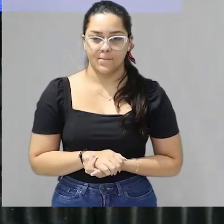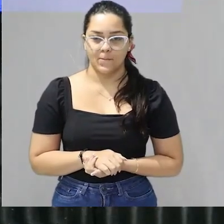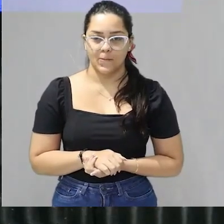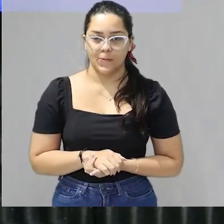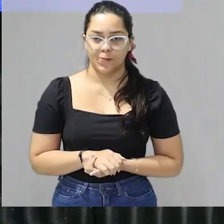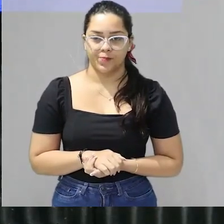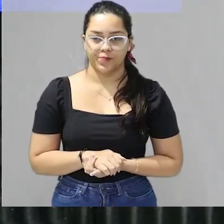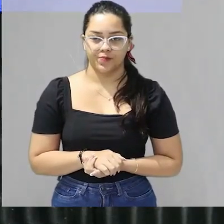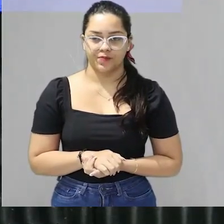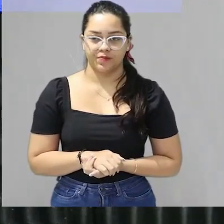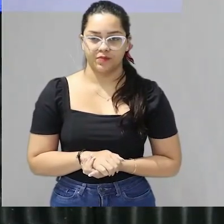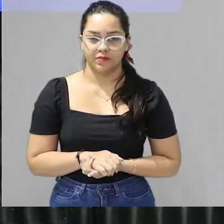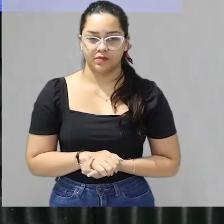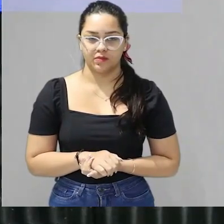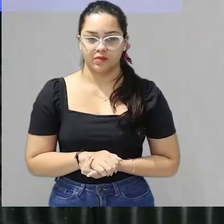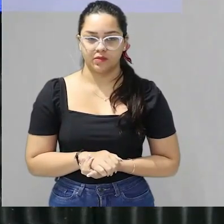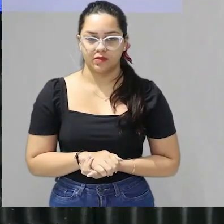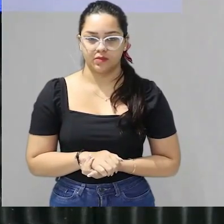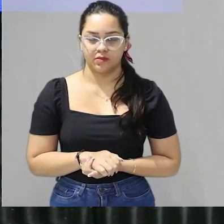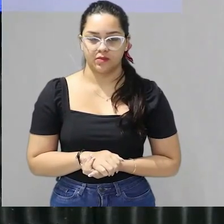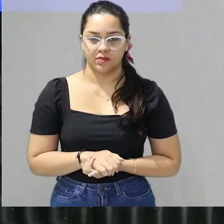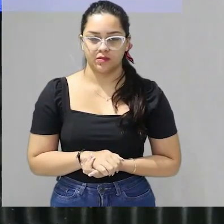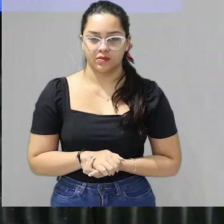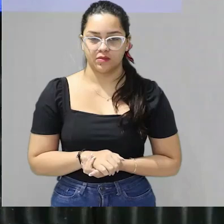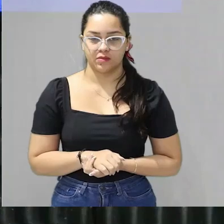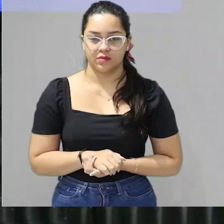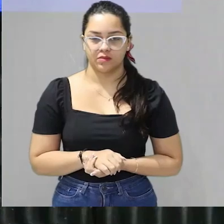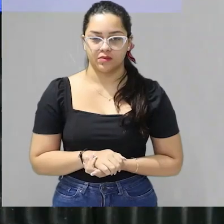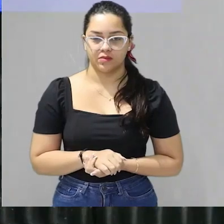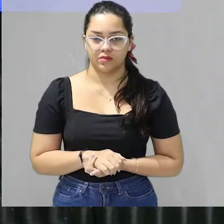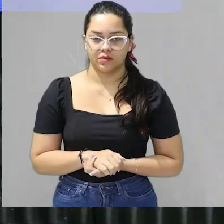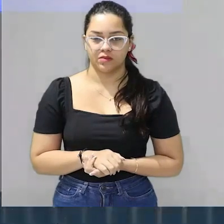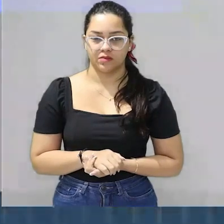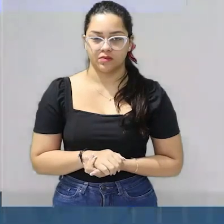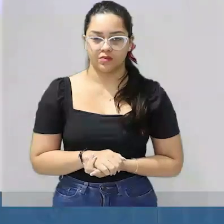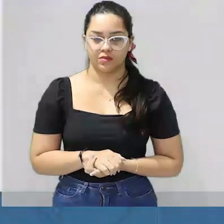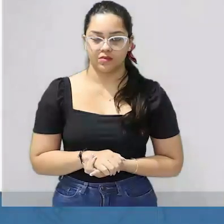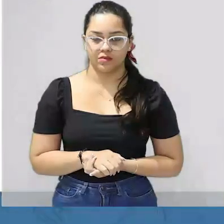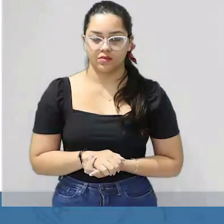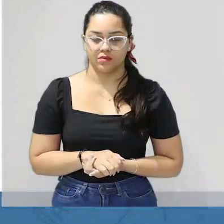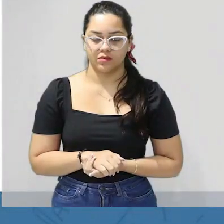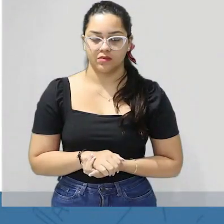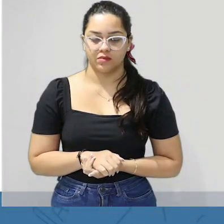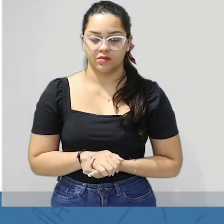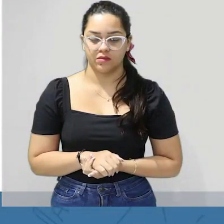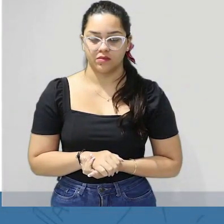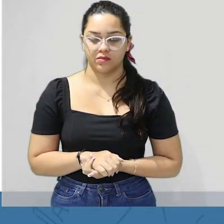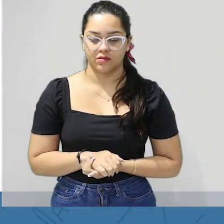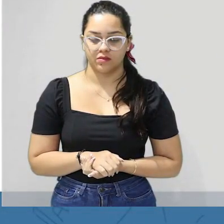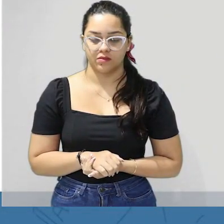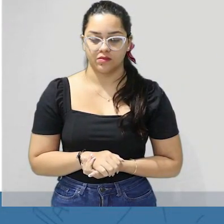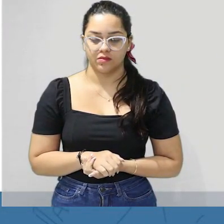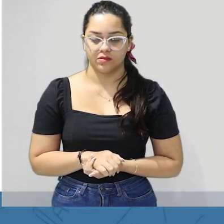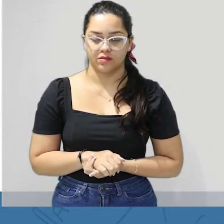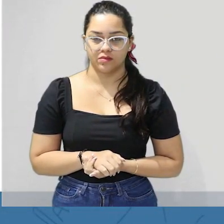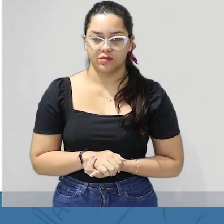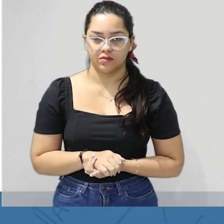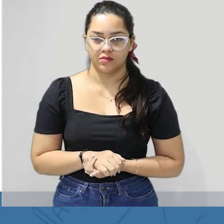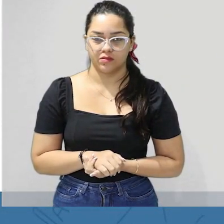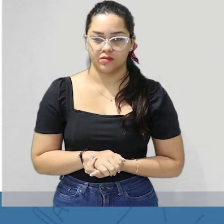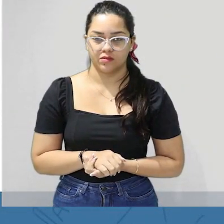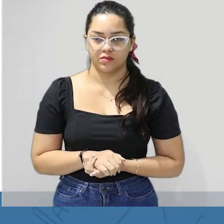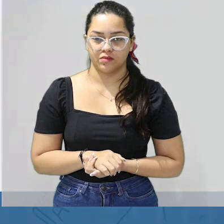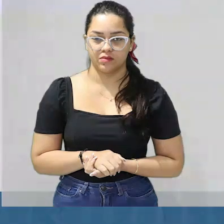apresenta é o tema o que você afirma sobre o tema é a tese aquilo que você apresenta de informação para dar